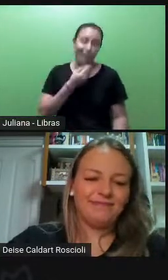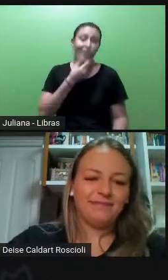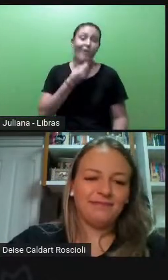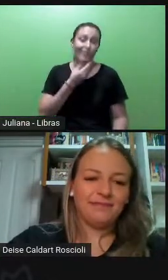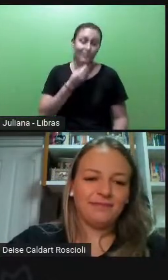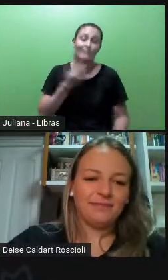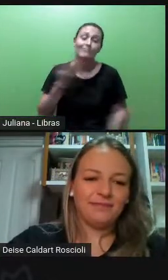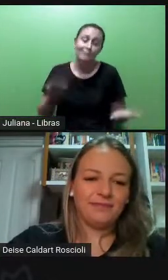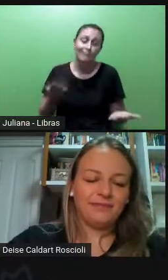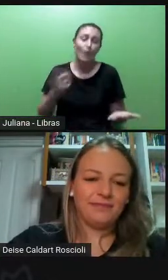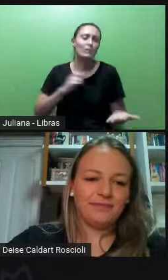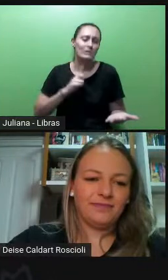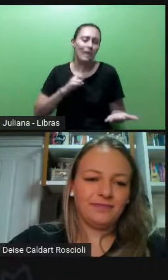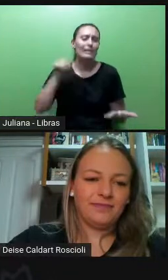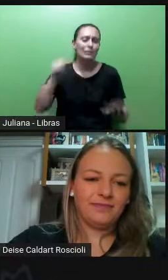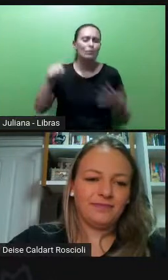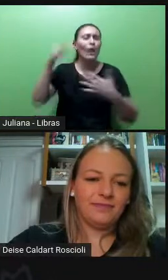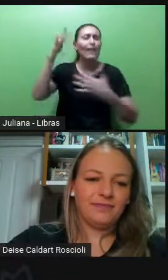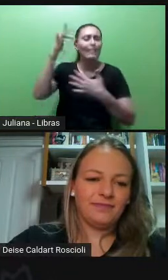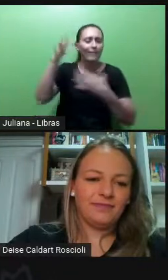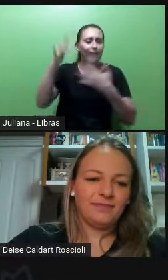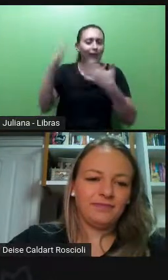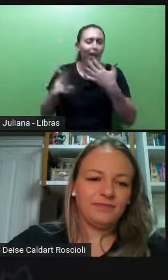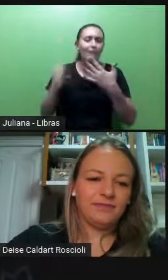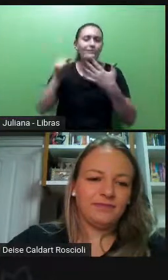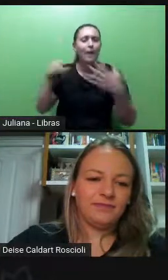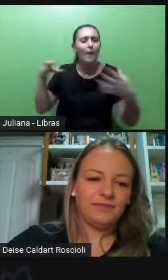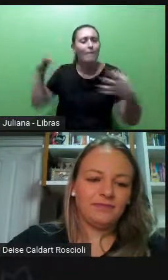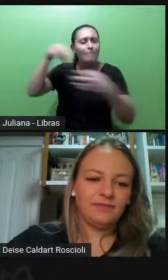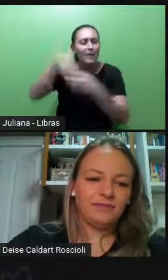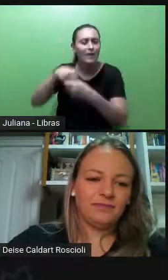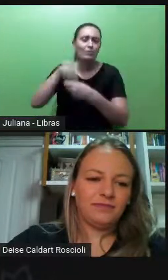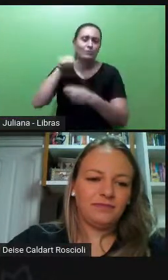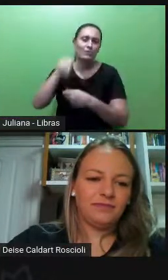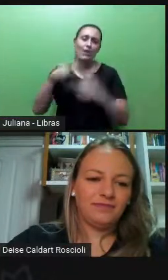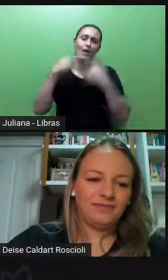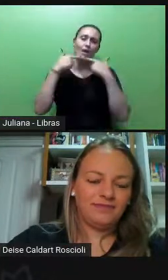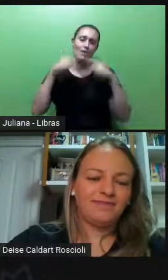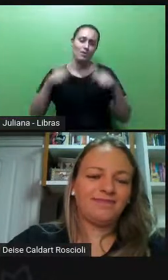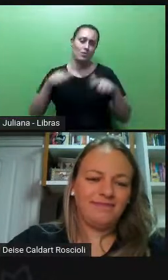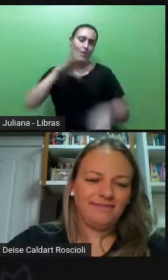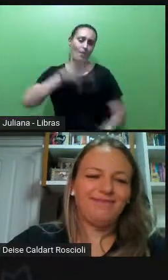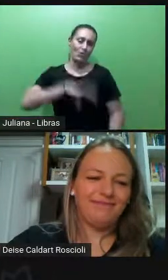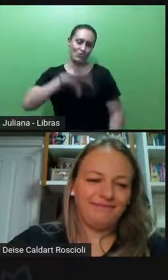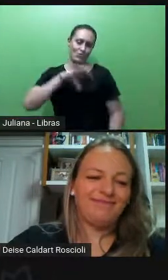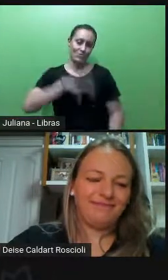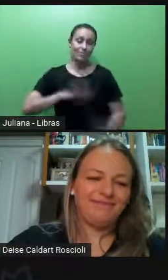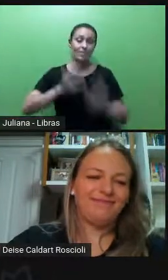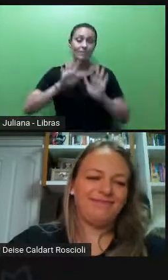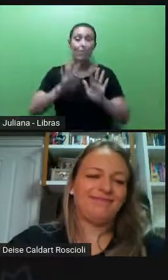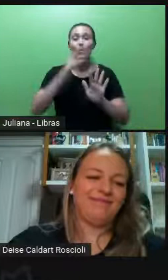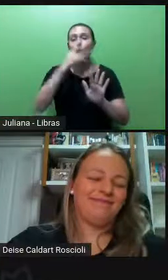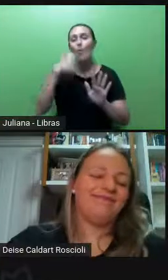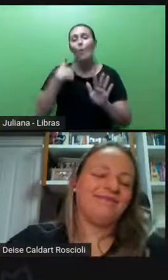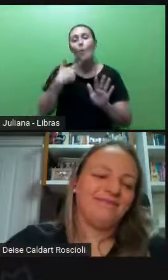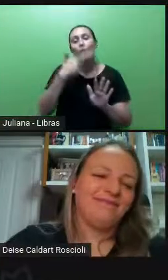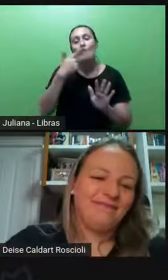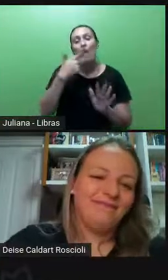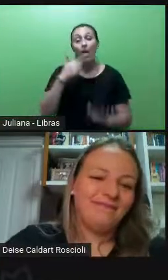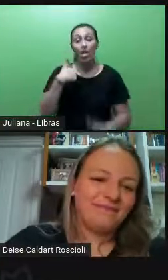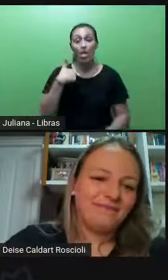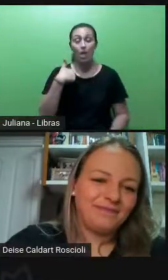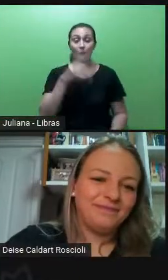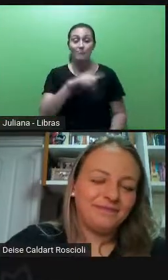as questões da língua portuguesa, se eu coloco a imagem sempre de um homem branco, como eu te falei, e com a escrita